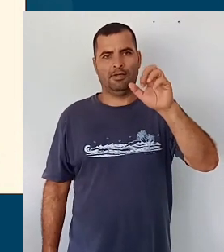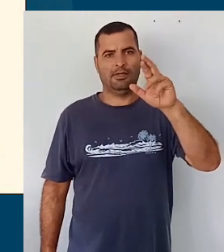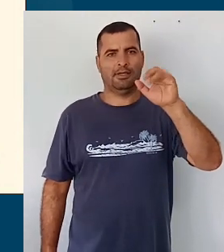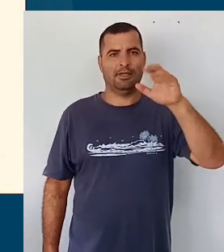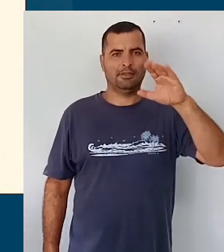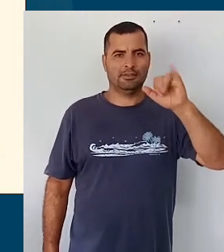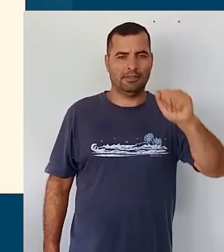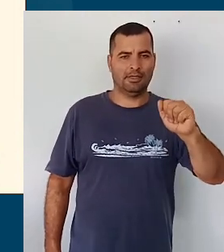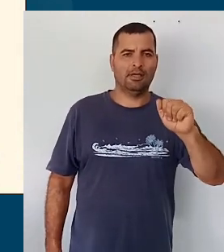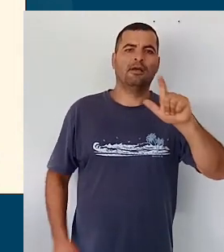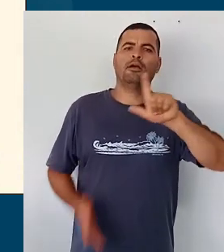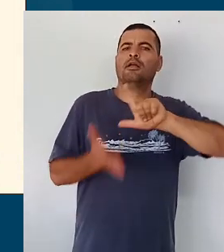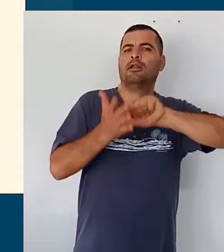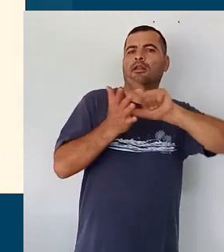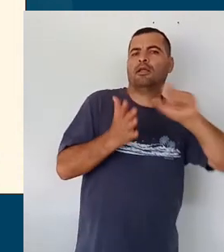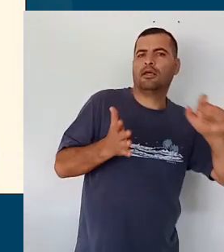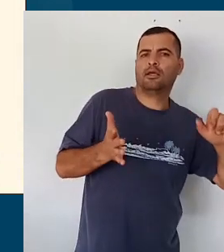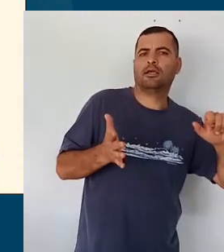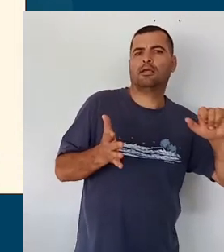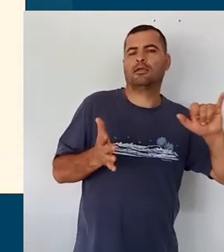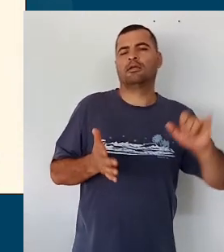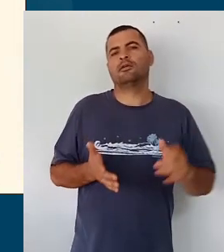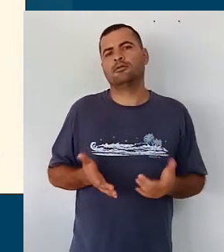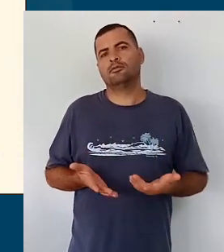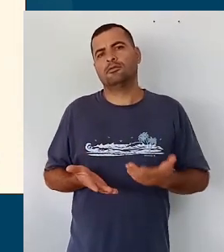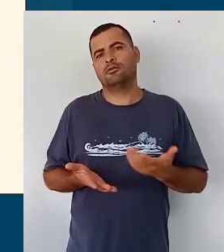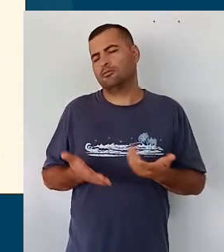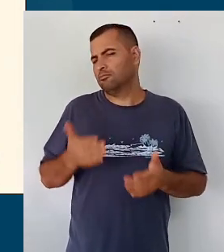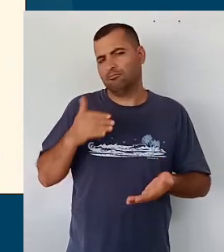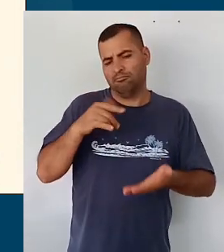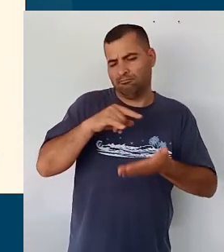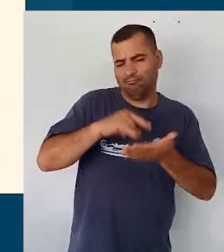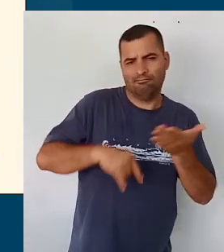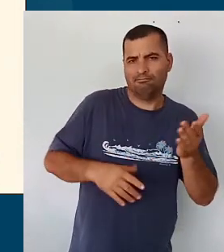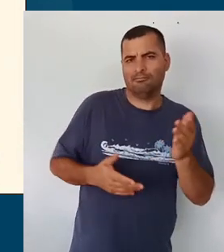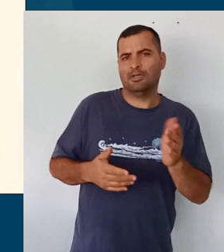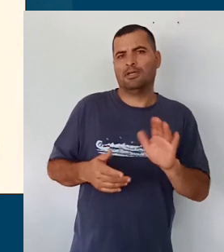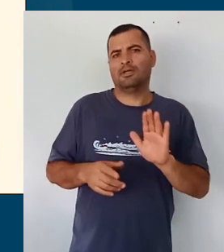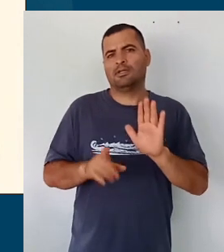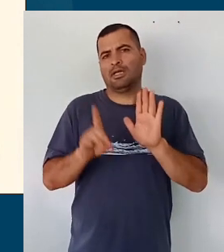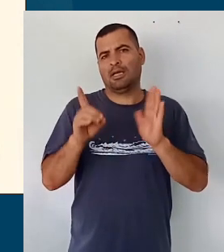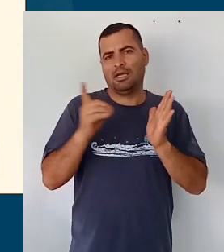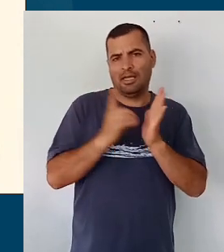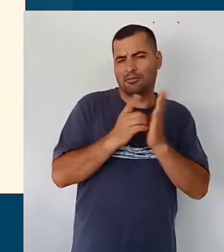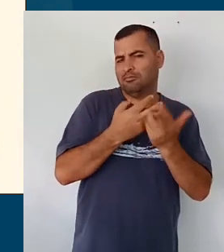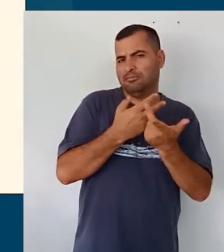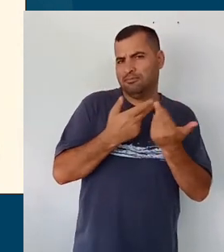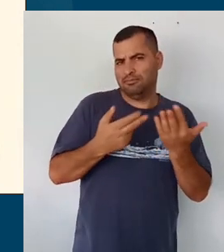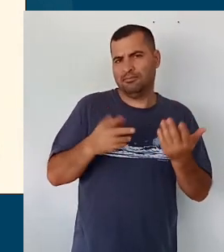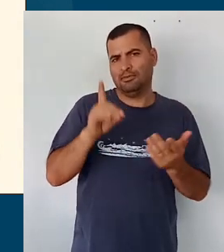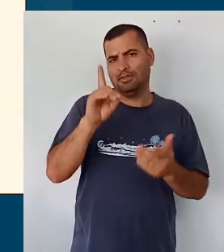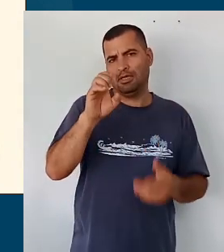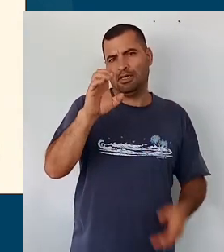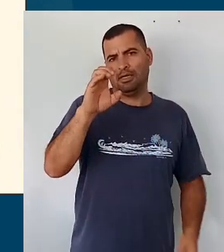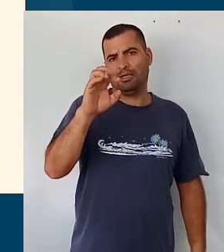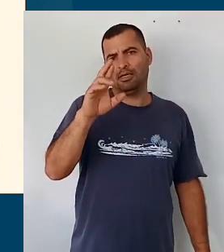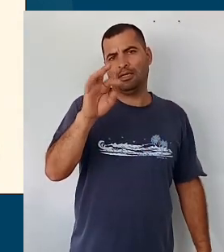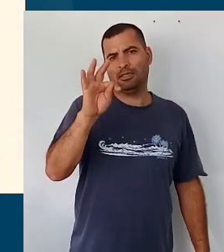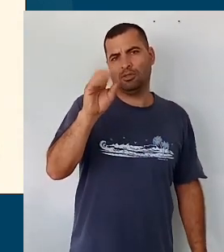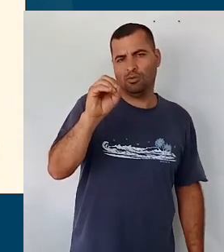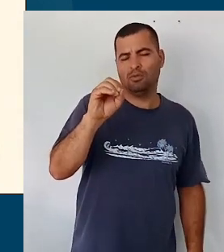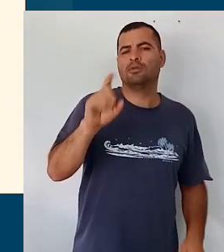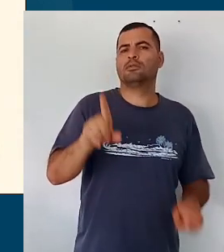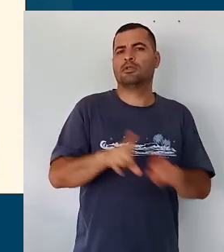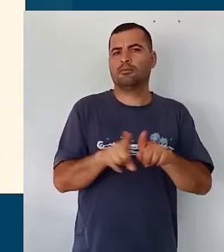documentos, né, que permeiam e nos quais a gente se baseou, né, como equipe, né, nós do